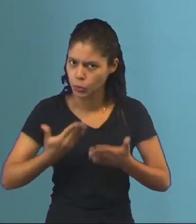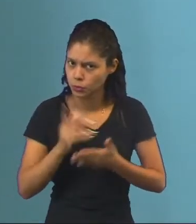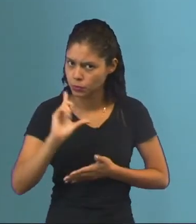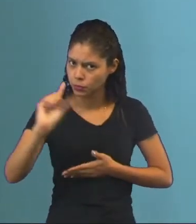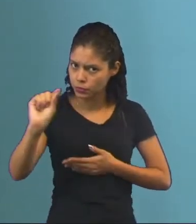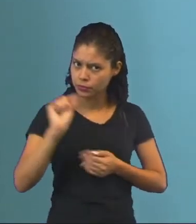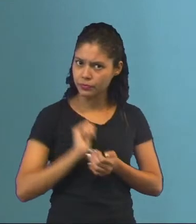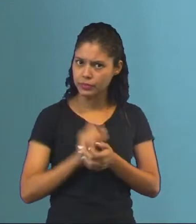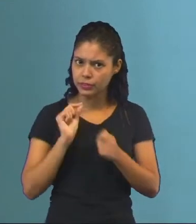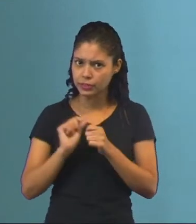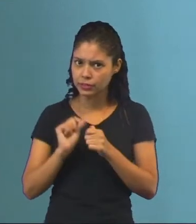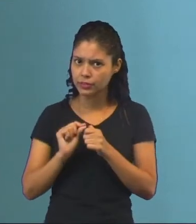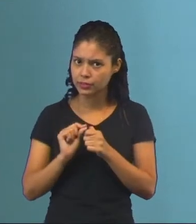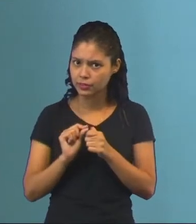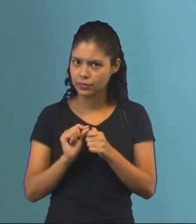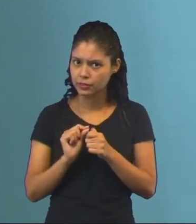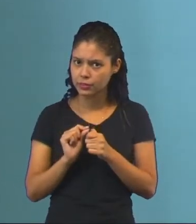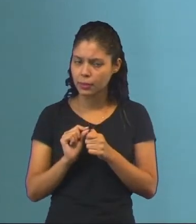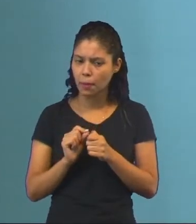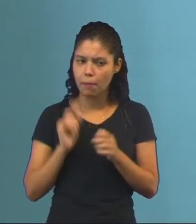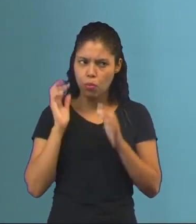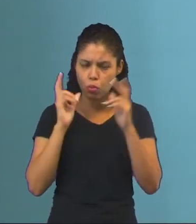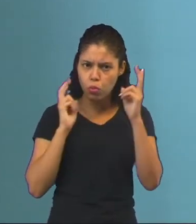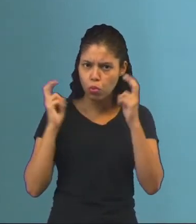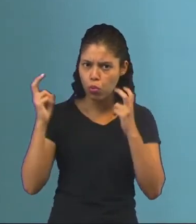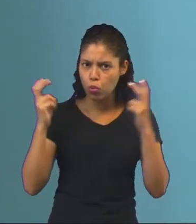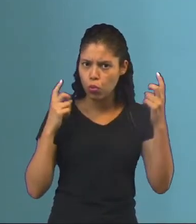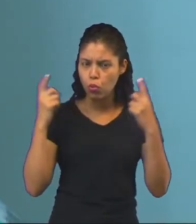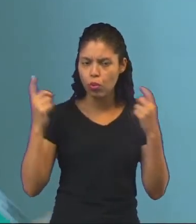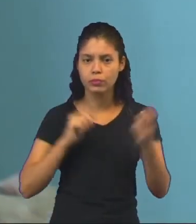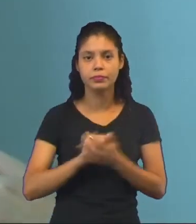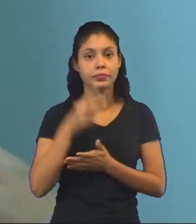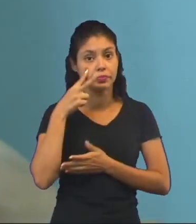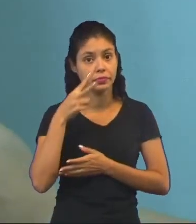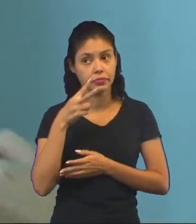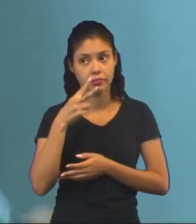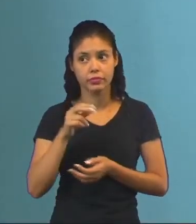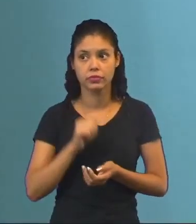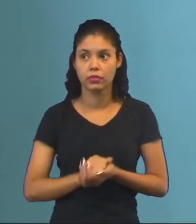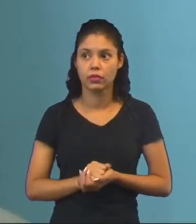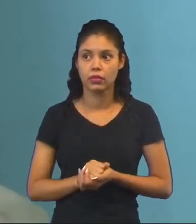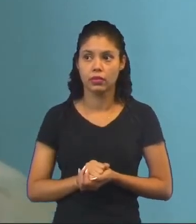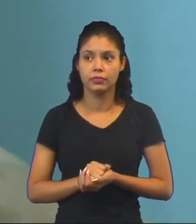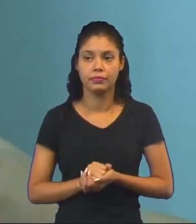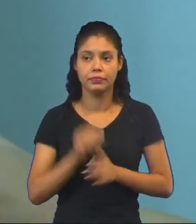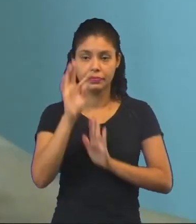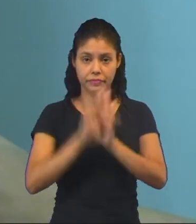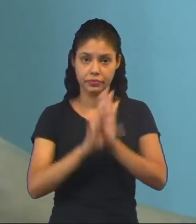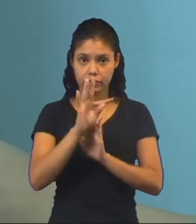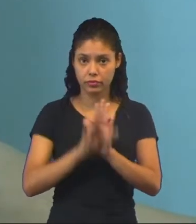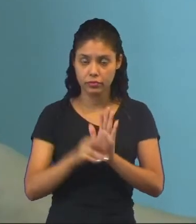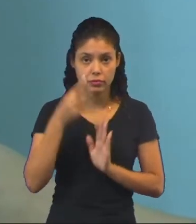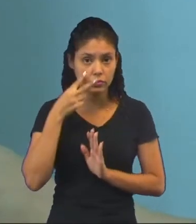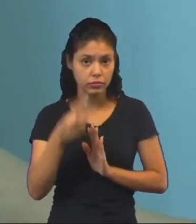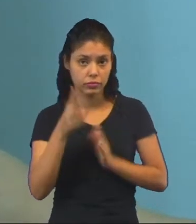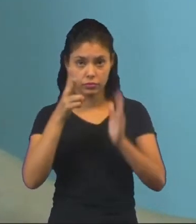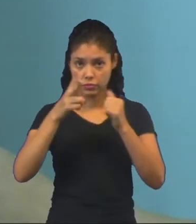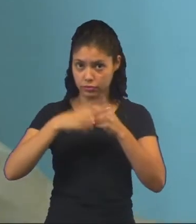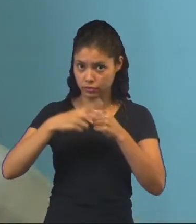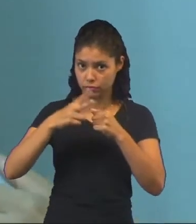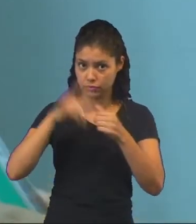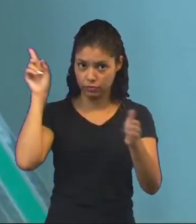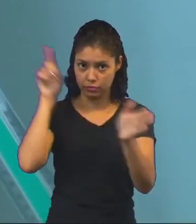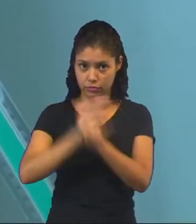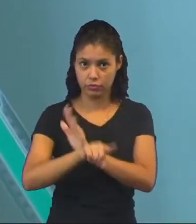lá sem fazer barulho. Então, a gente viu aqui no texto que nós vimos, ó. O verbo